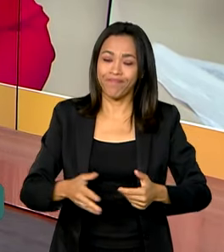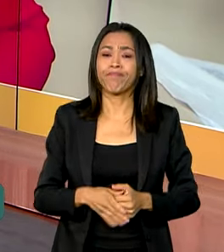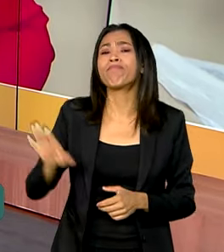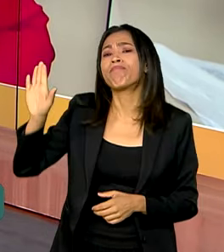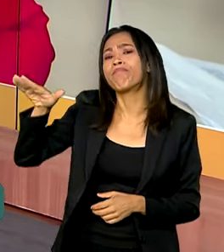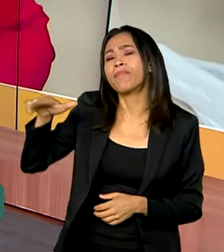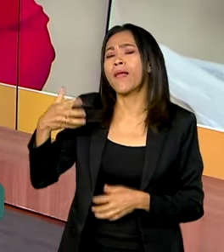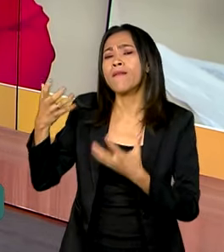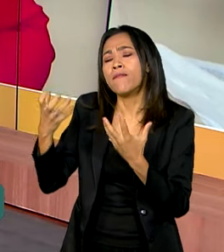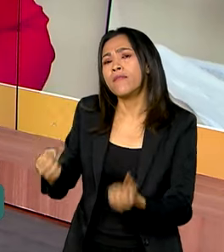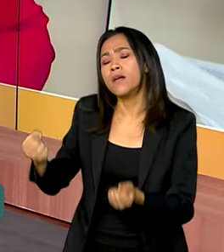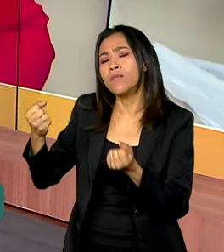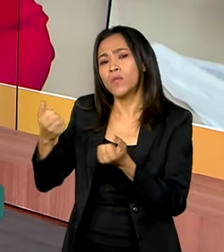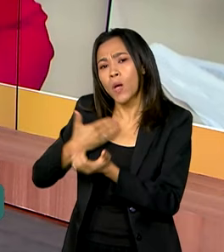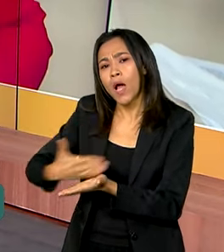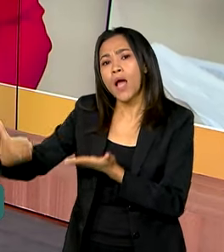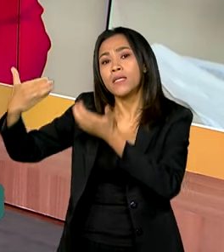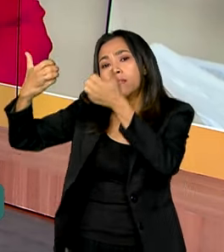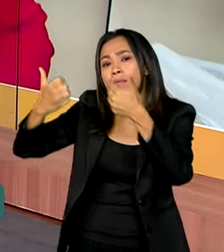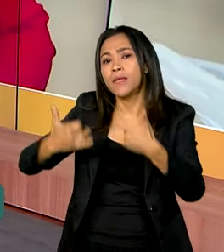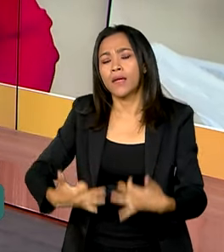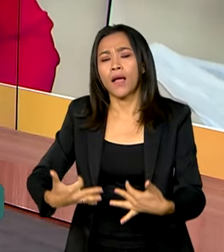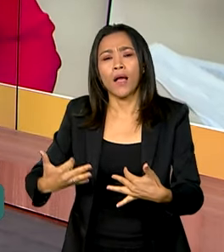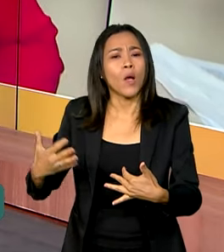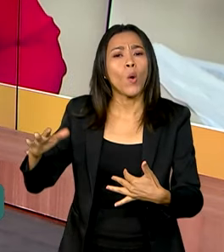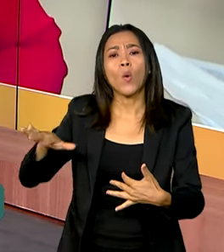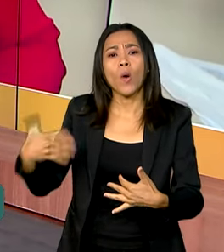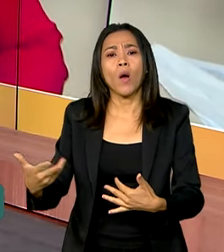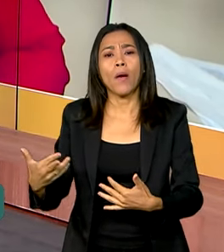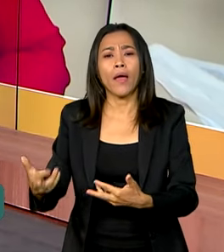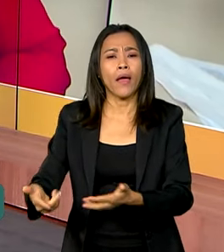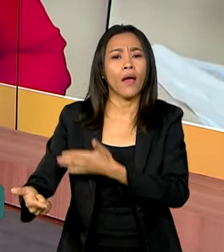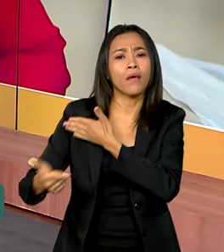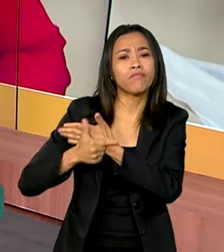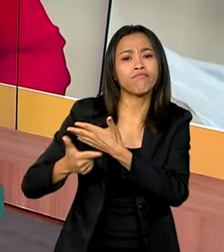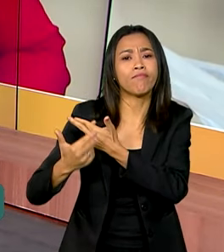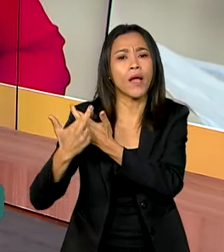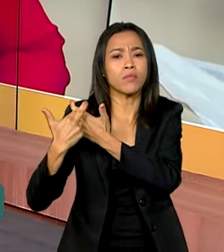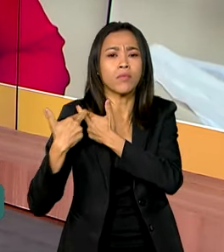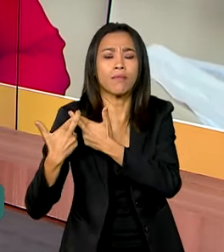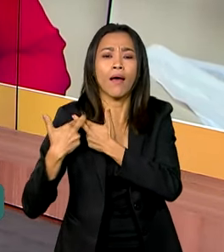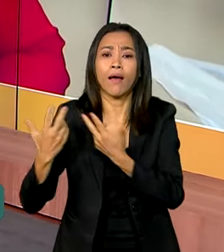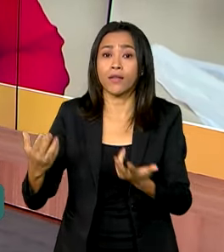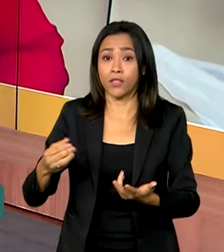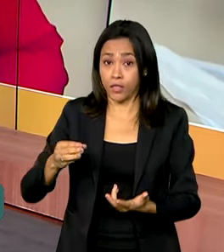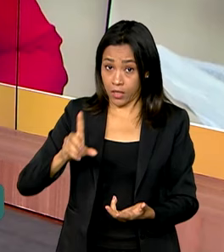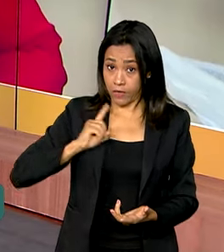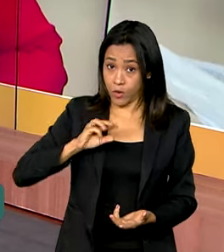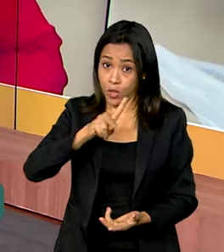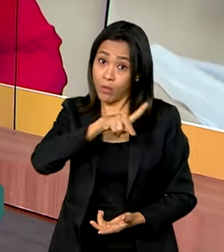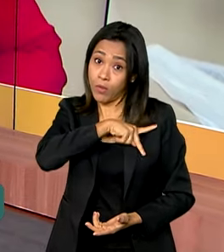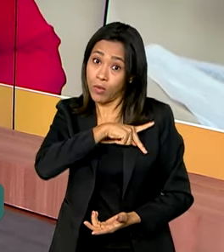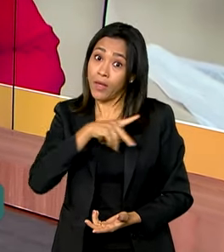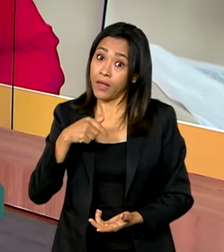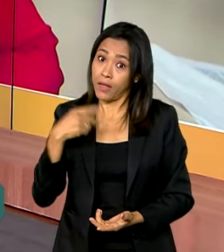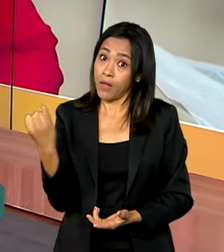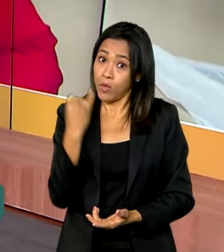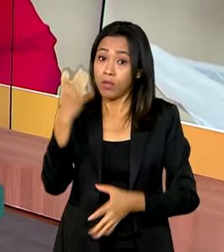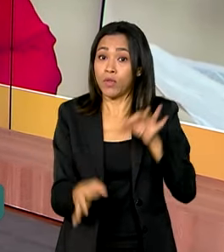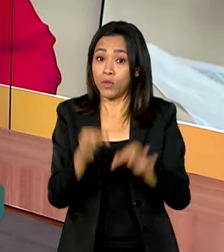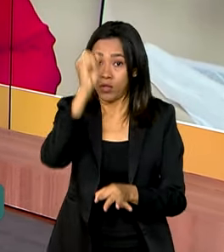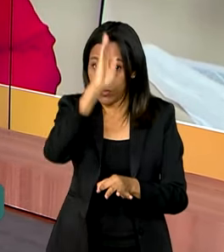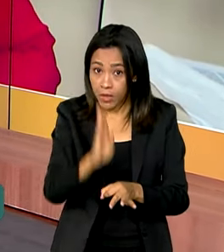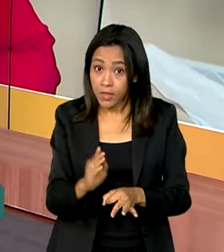Secretária, vamos começar explicando qual é o papel desse órgão importantíssimo da justiça brasileira, que inclusive o ministro da